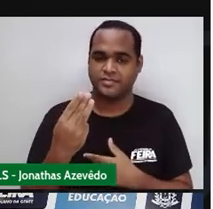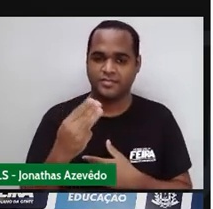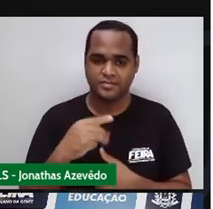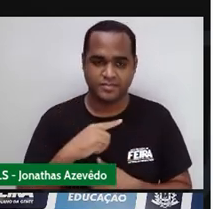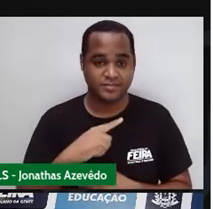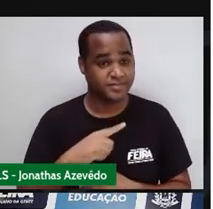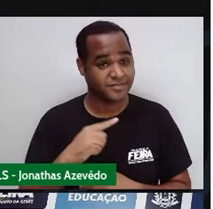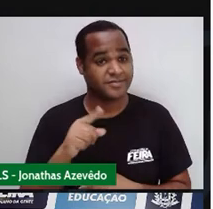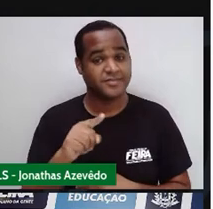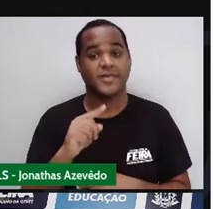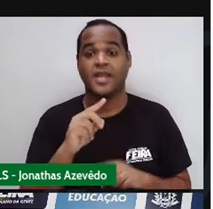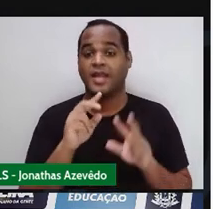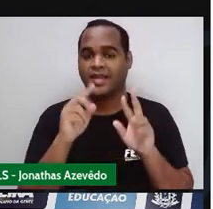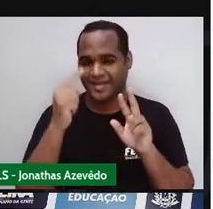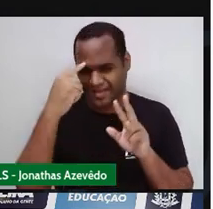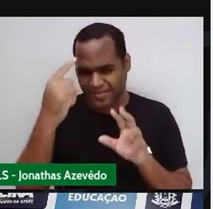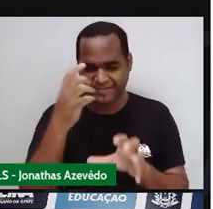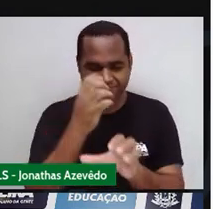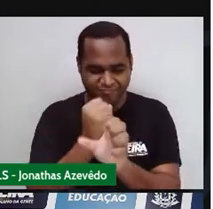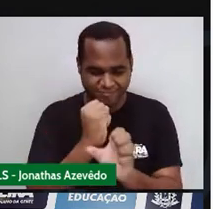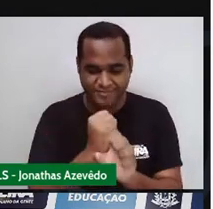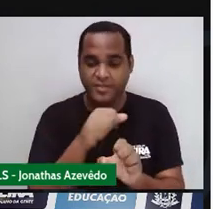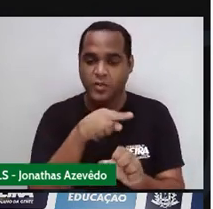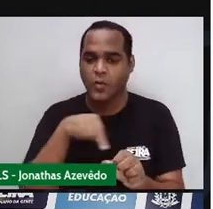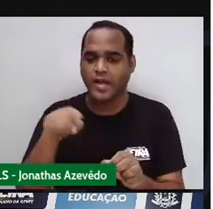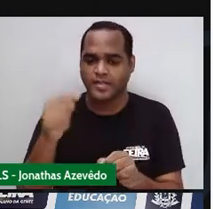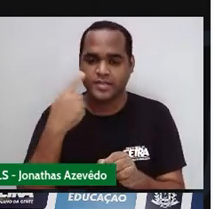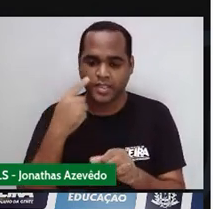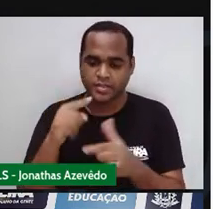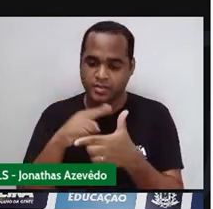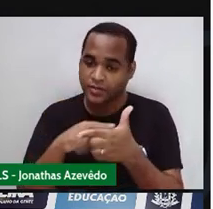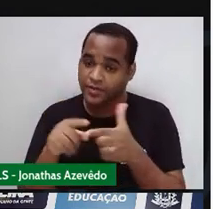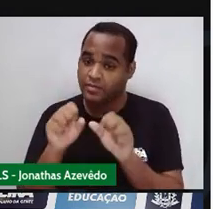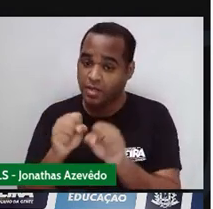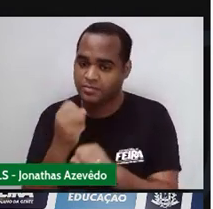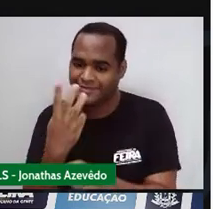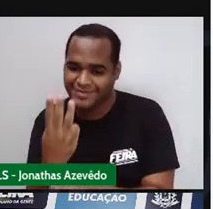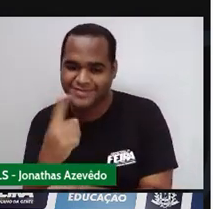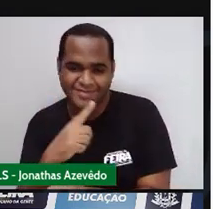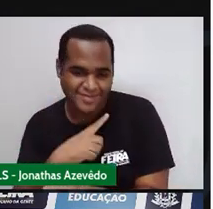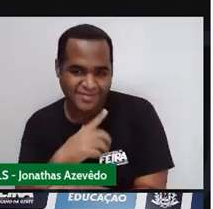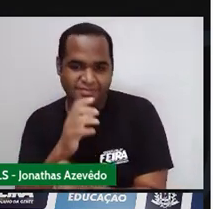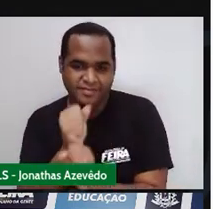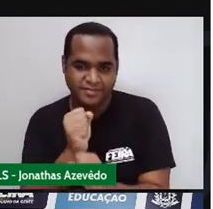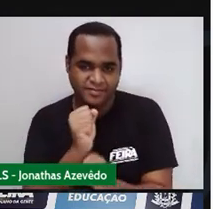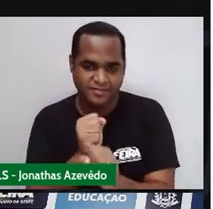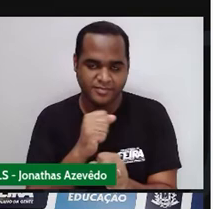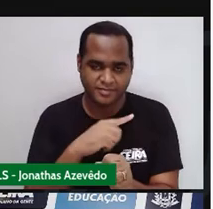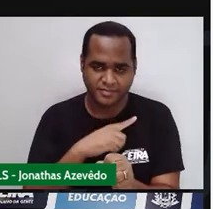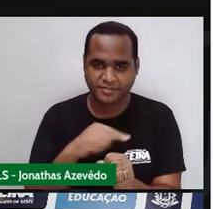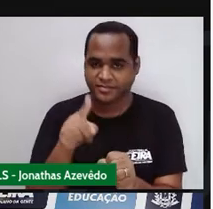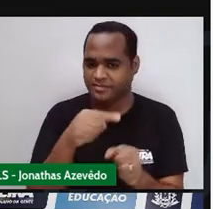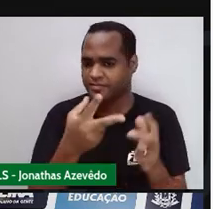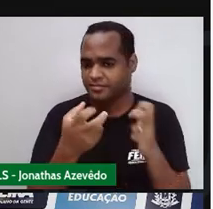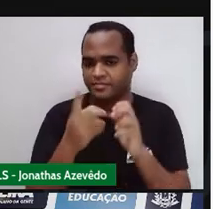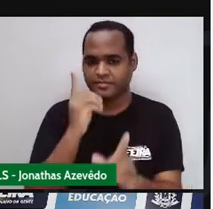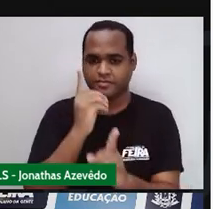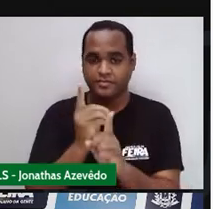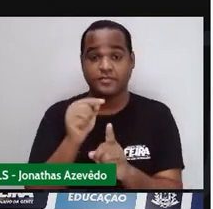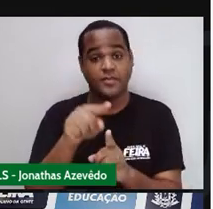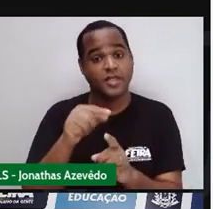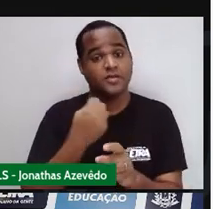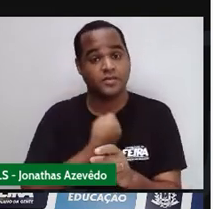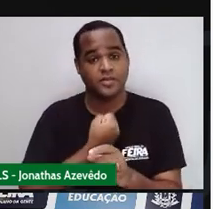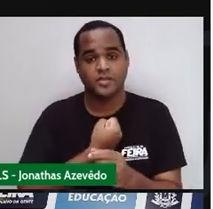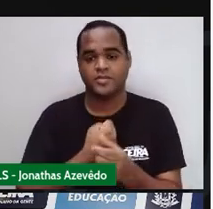Então essa soma A gente divide por 3 Quando a gente divide por 3 A gente sempre acha o número do meio